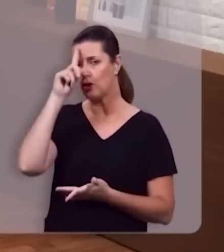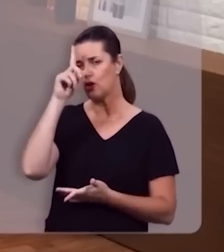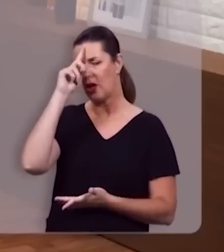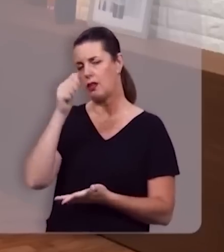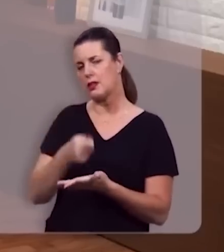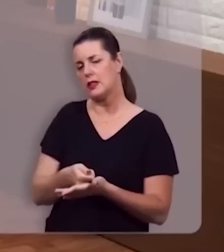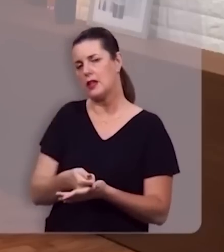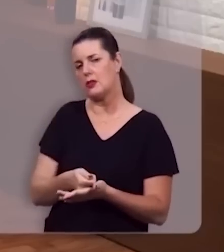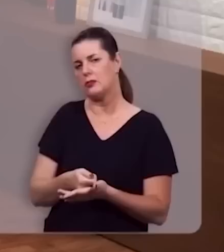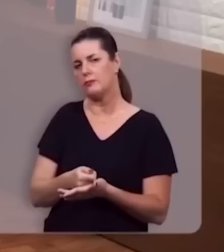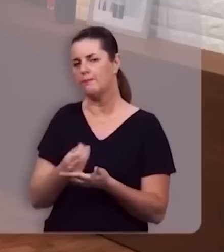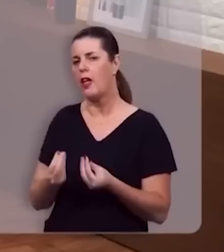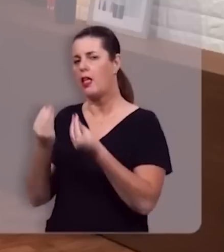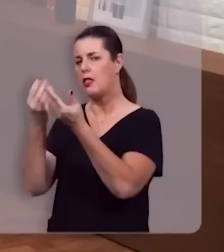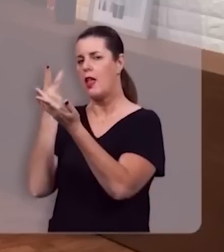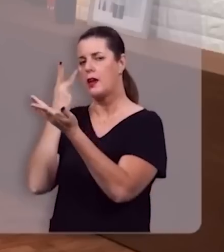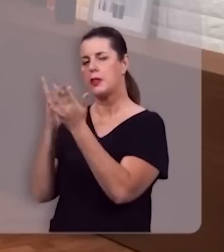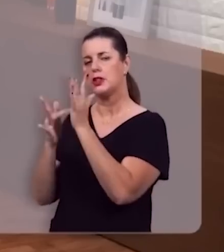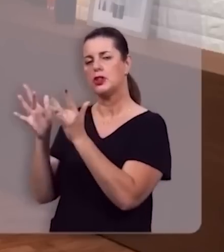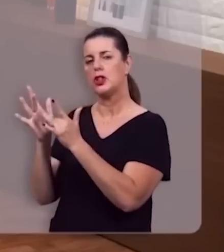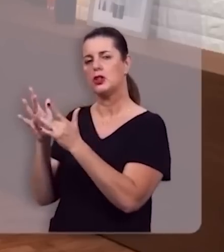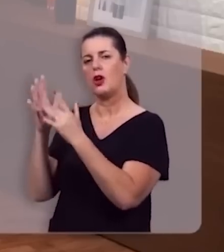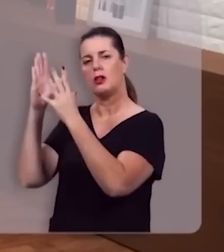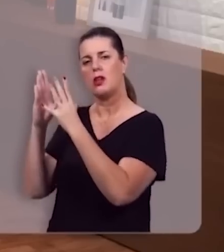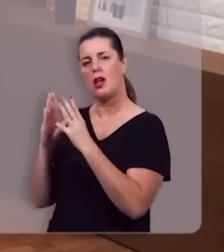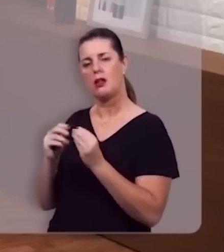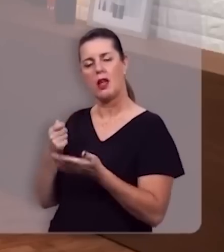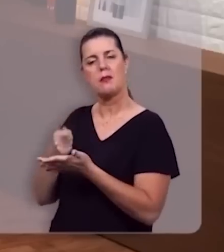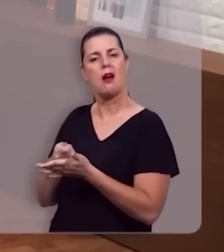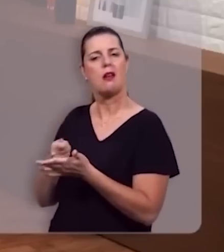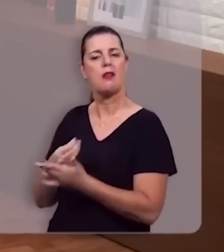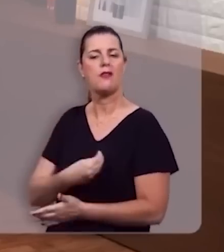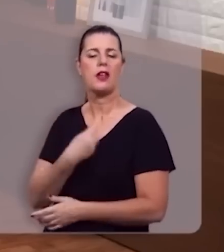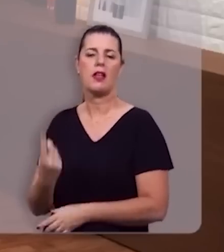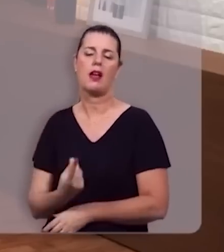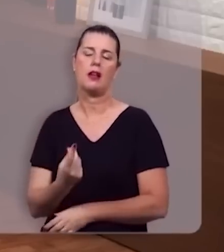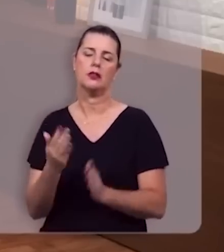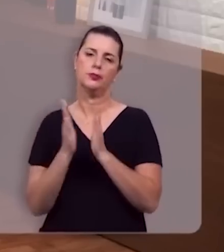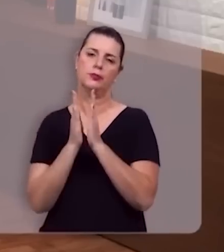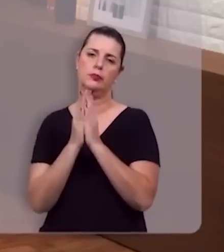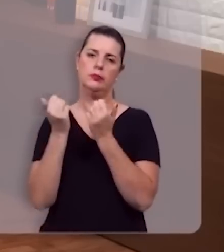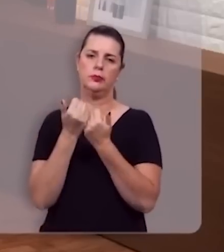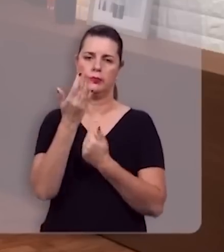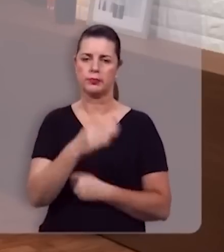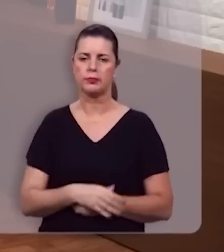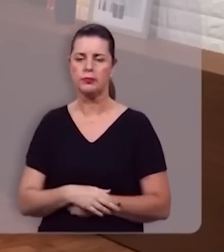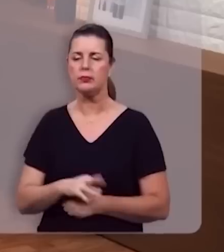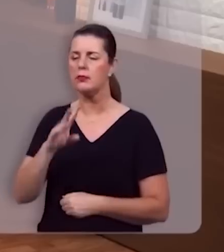decisão. Renda-se a Jesus e receba dele a garantia da vida eterna. Eu vou orar com você.